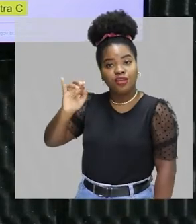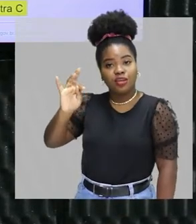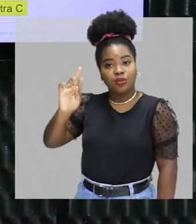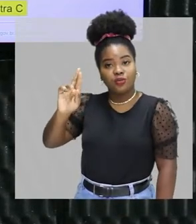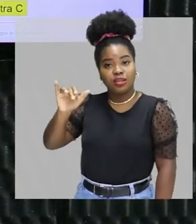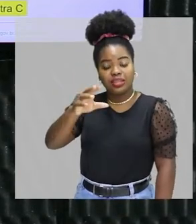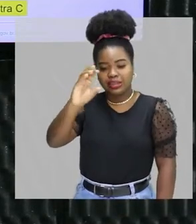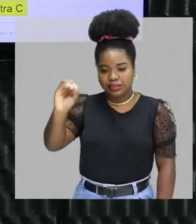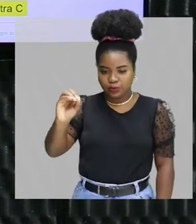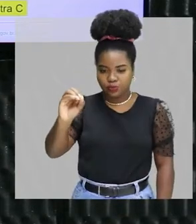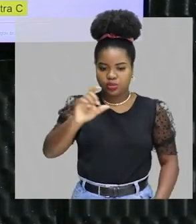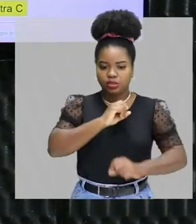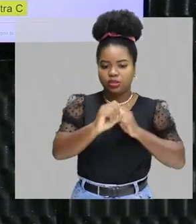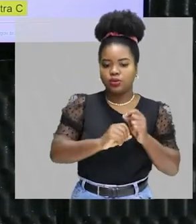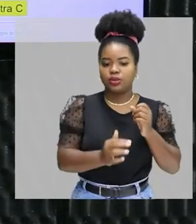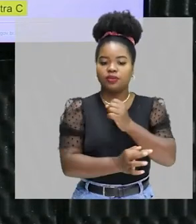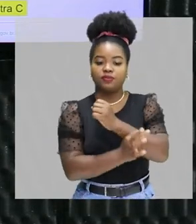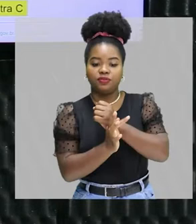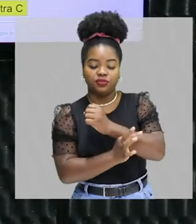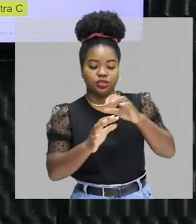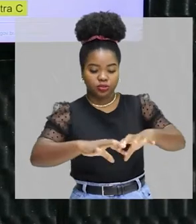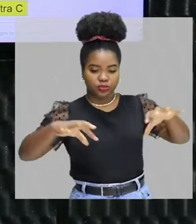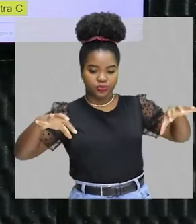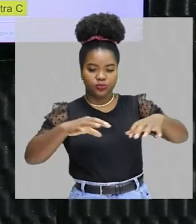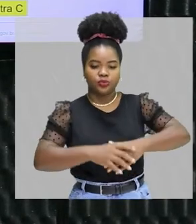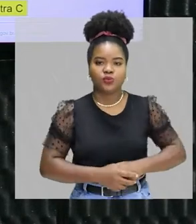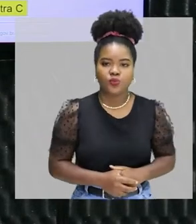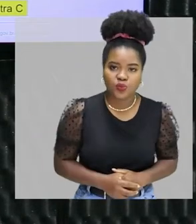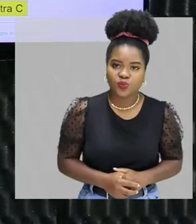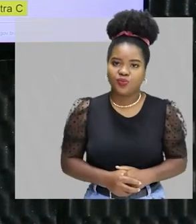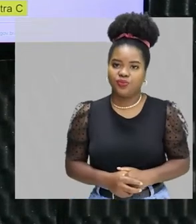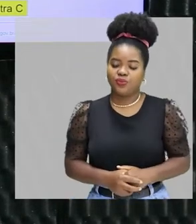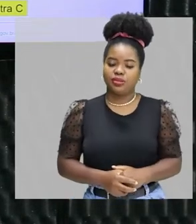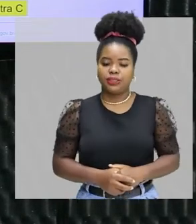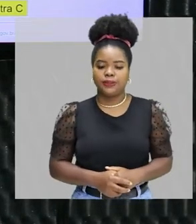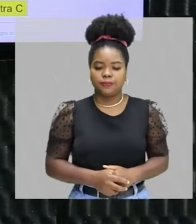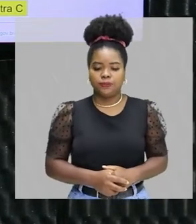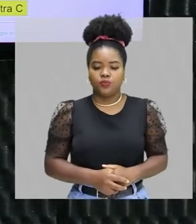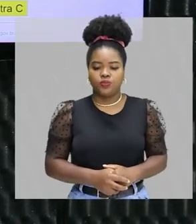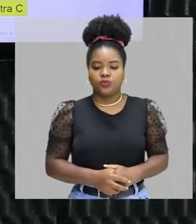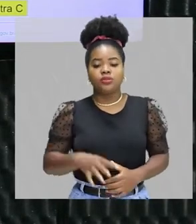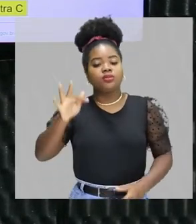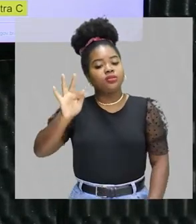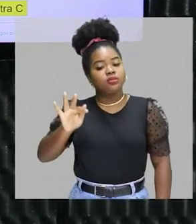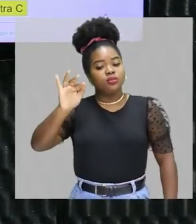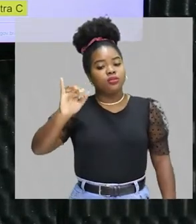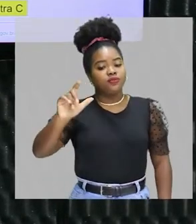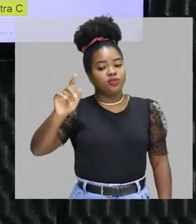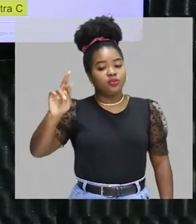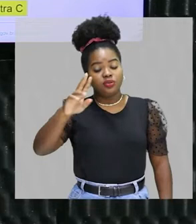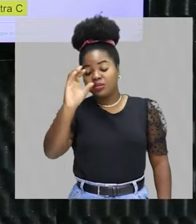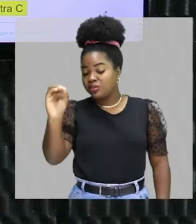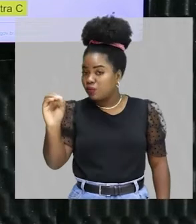físico de separação, que é a filtração. Então, você está ali fazendo uma